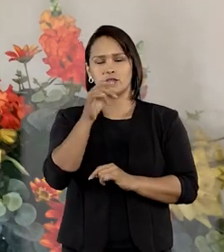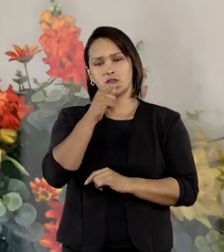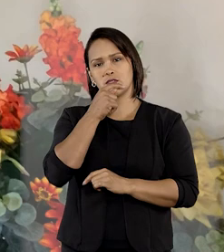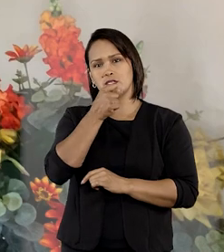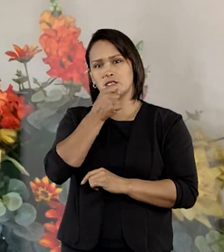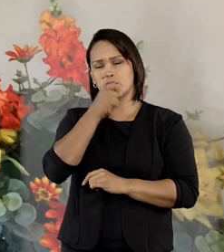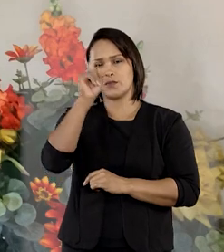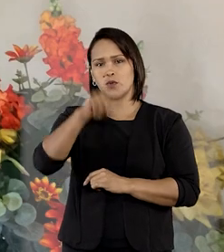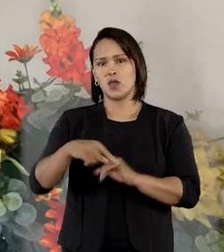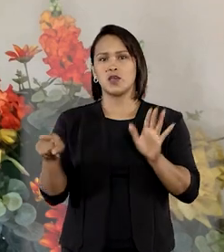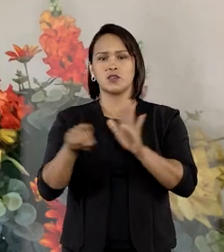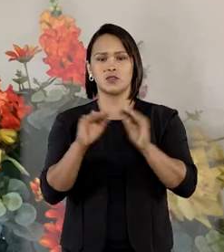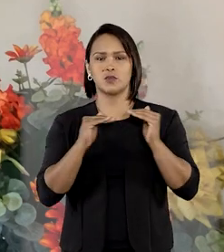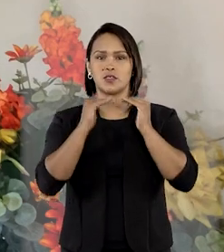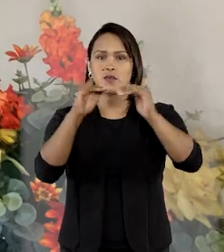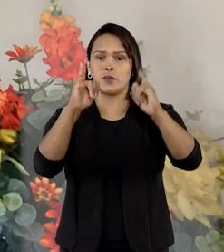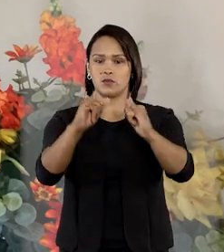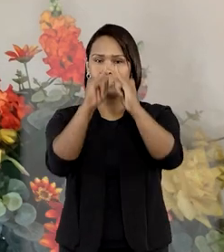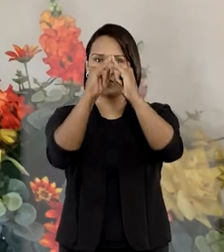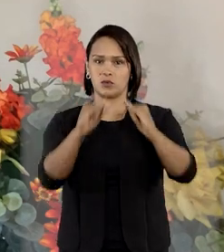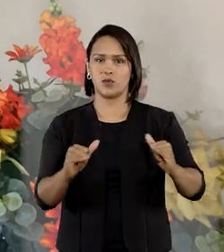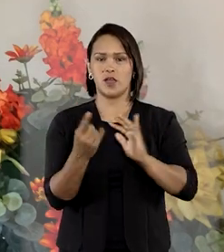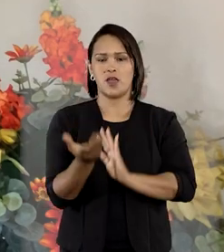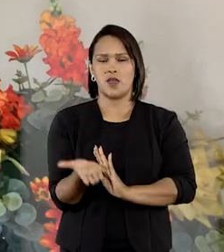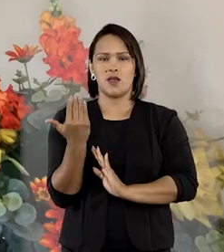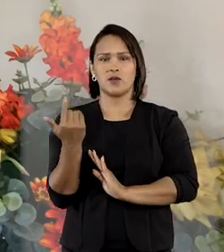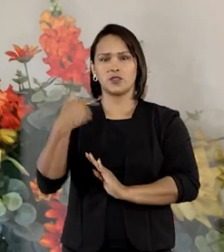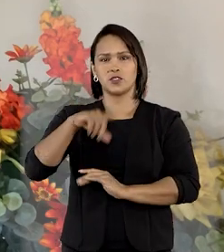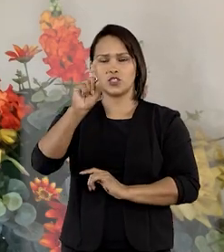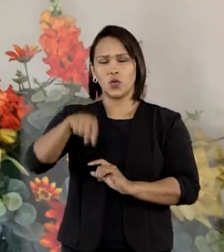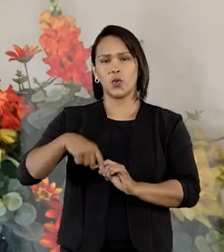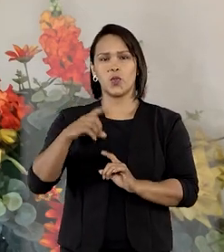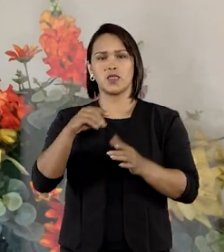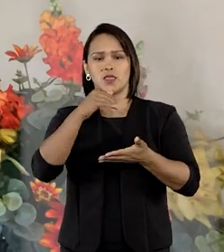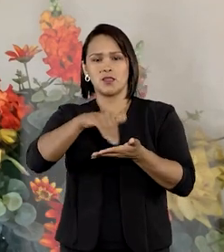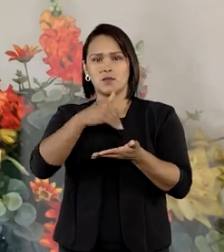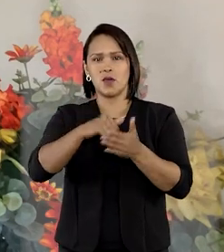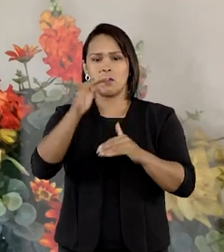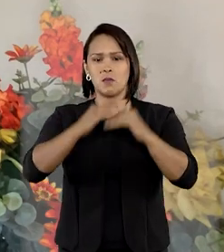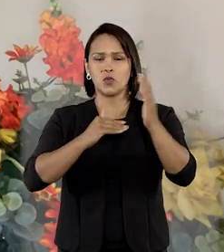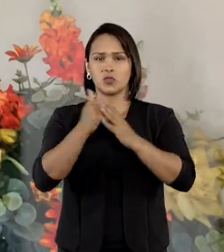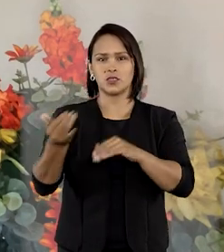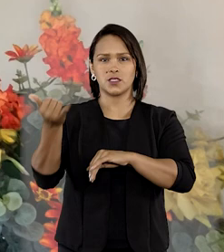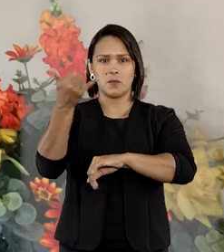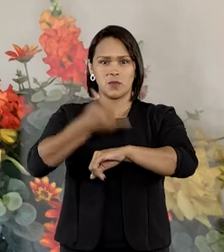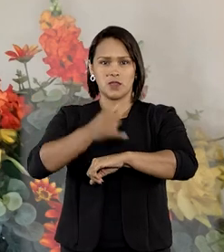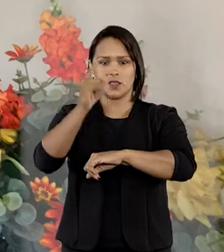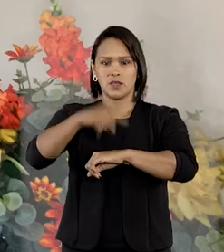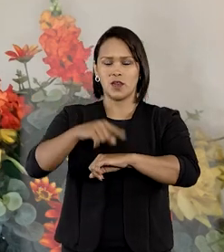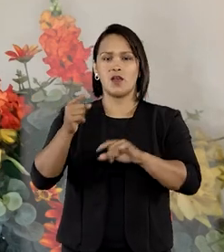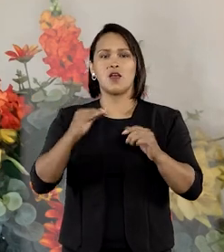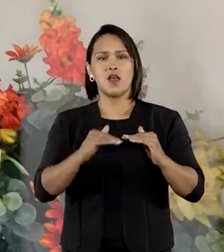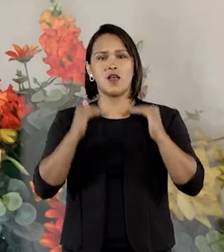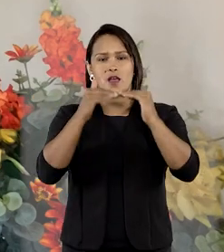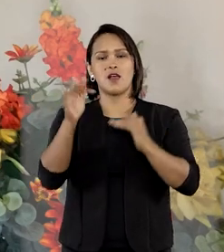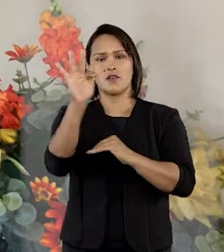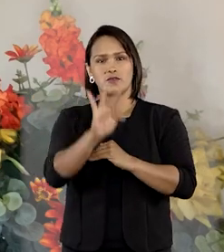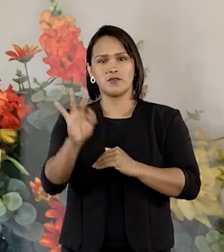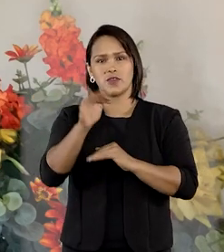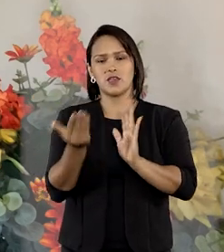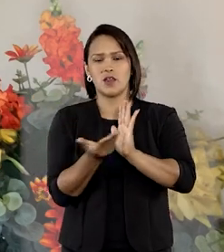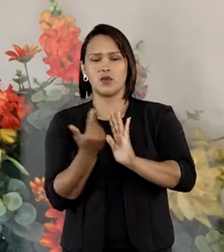barragem ao antigo Departamento Nacional de Produção Mineral, autarquia federal extinta depois da criação da